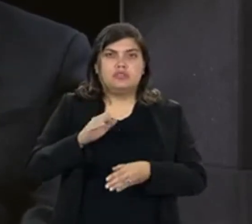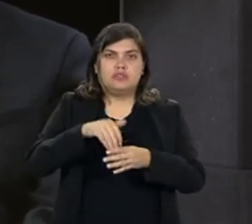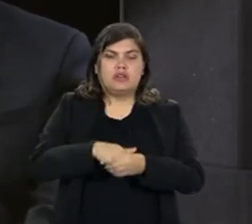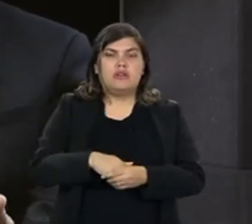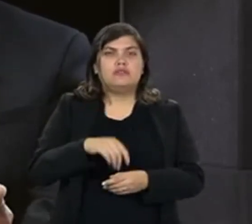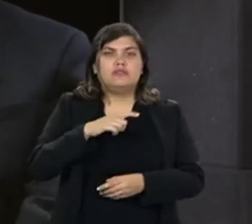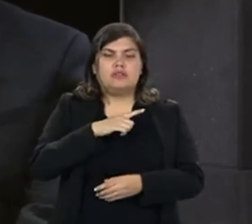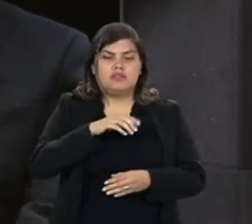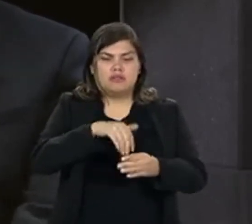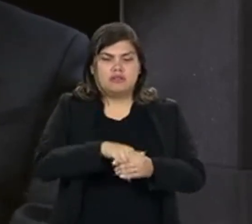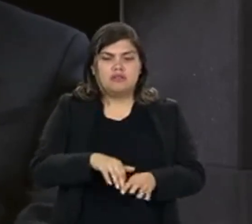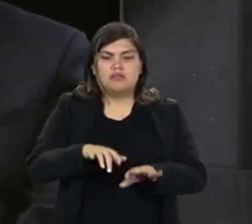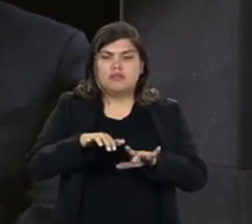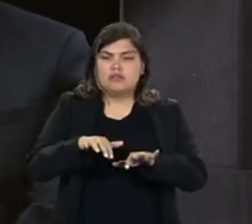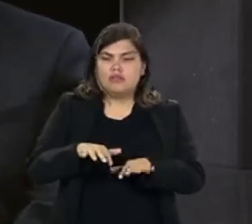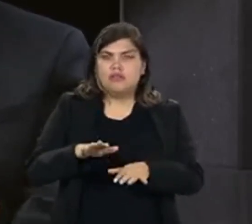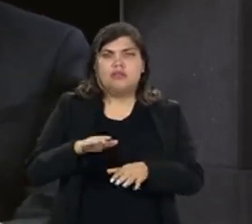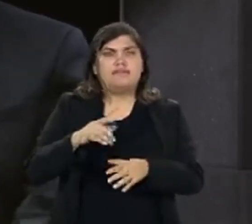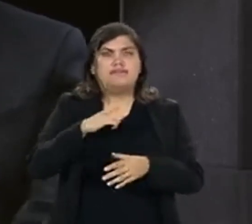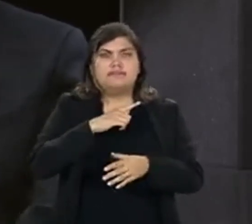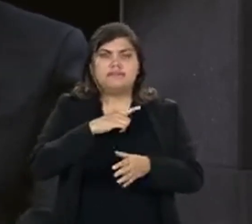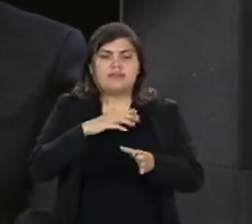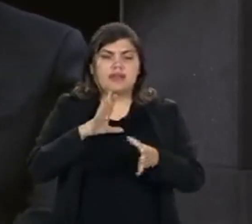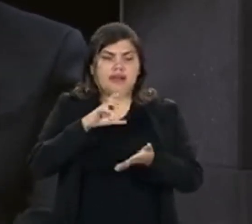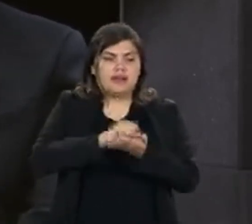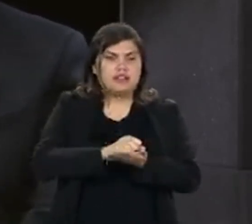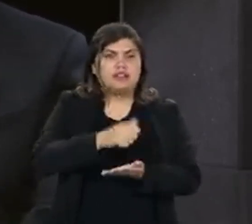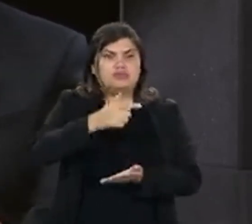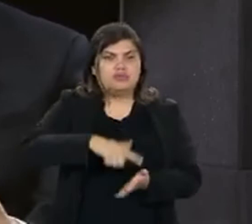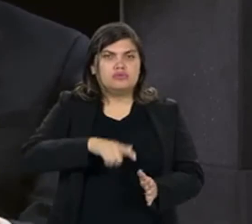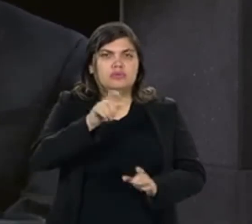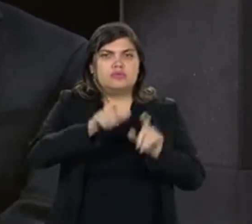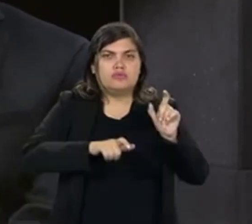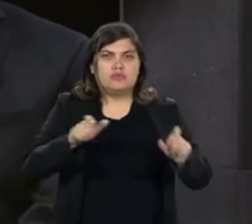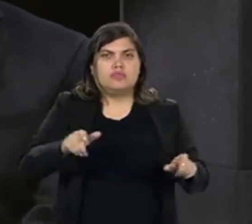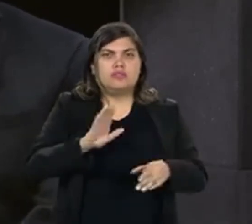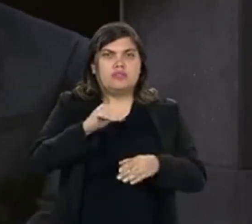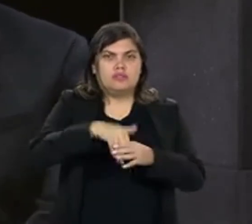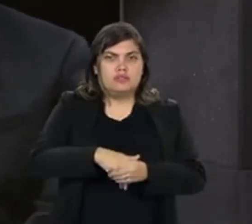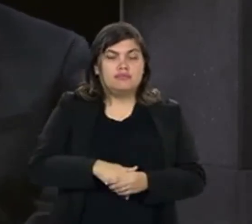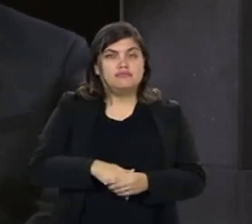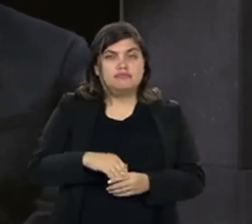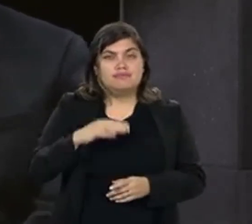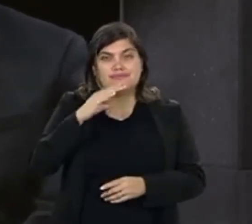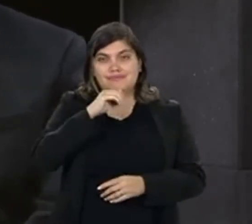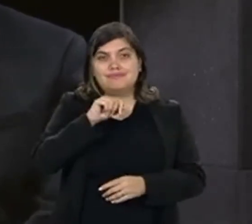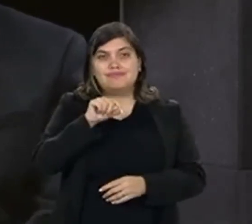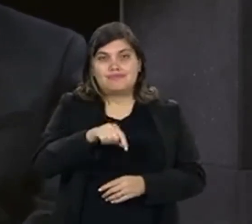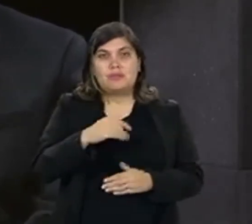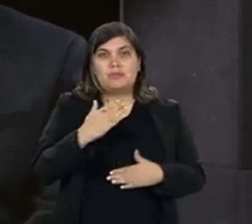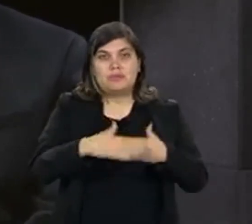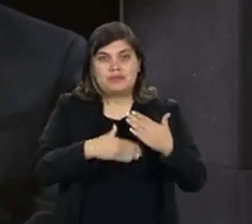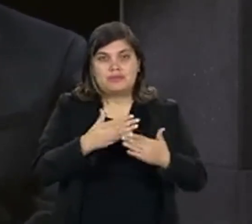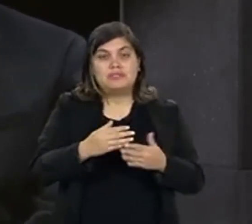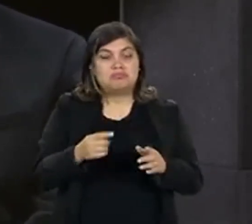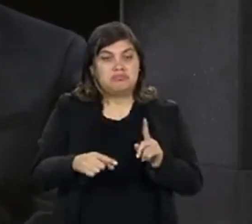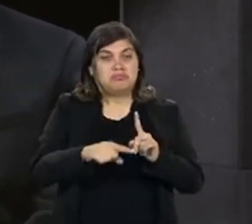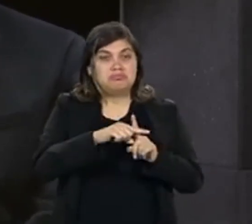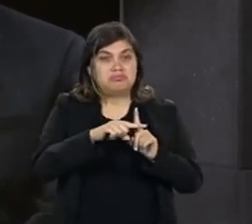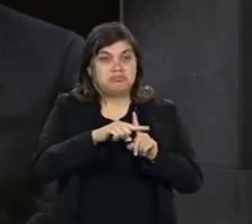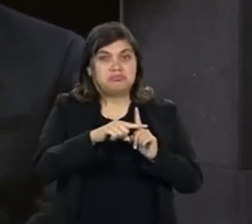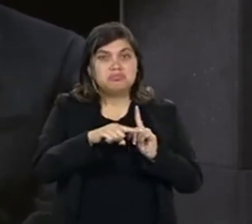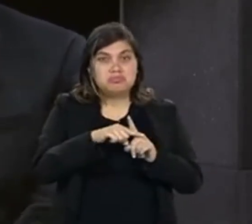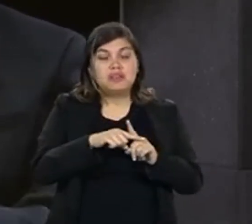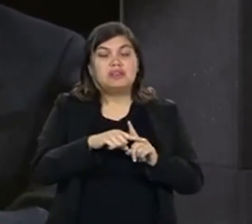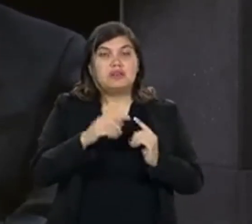da justiça eleitoral ter a urna eletrônica, digitalizar o processo, recadastrar eleitores. Então, me parece que um processo